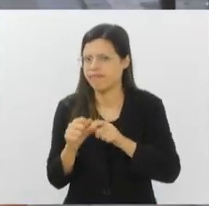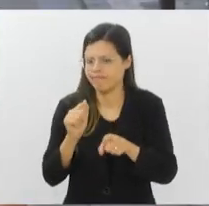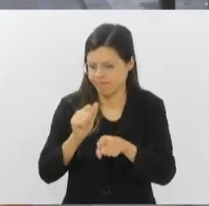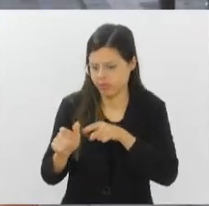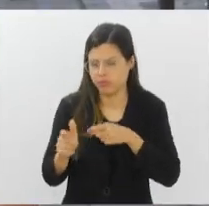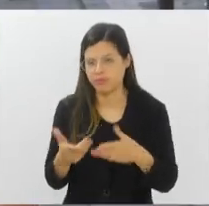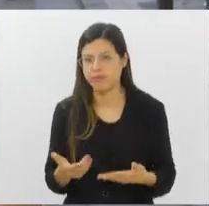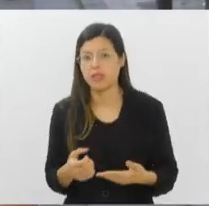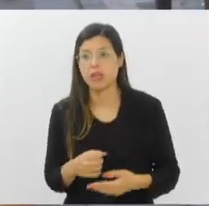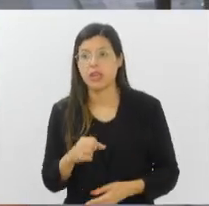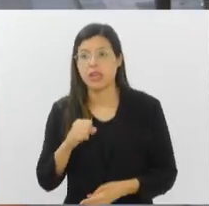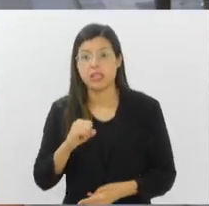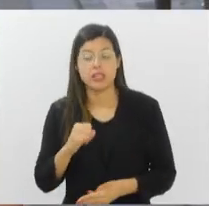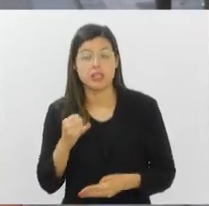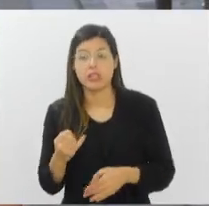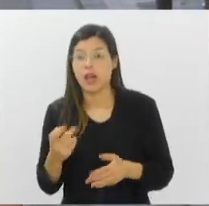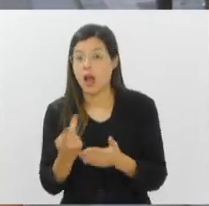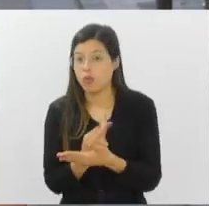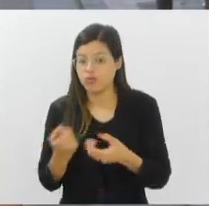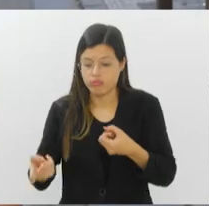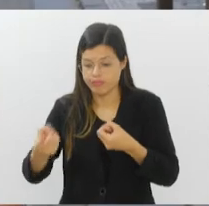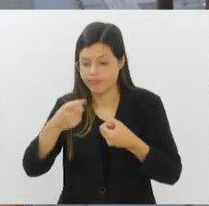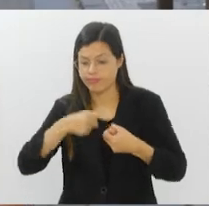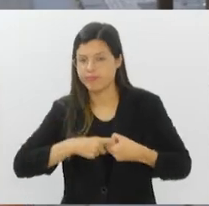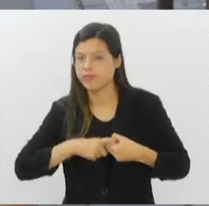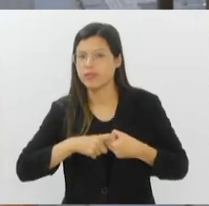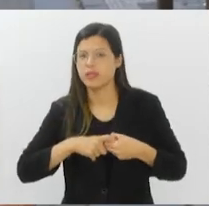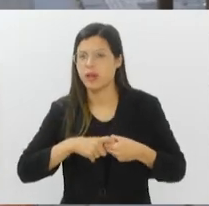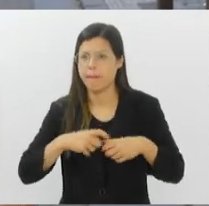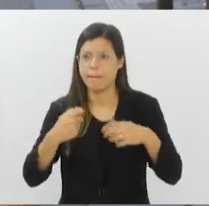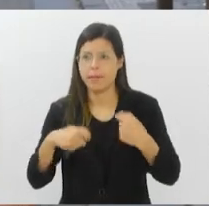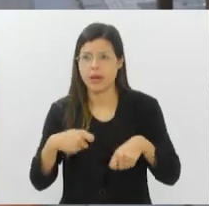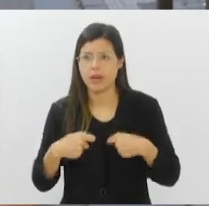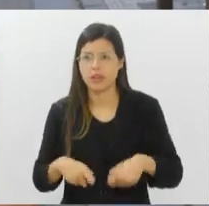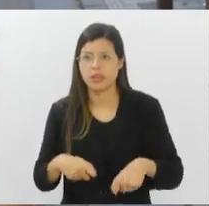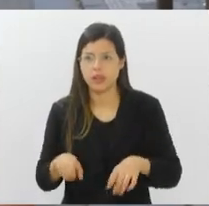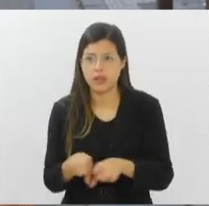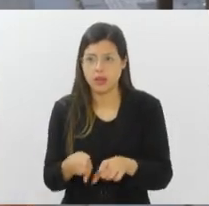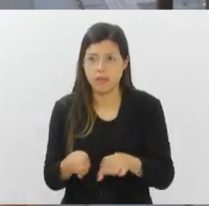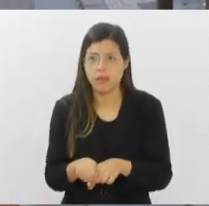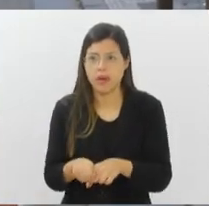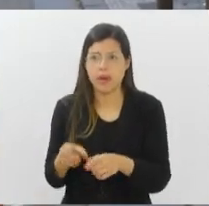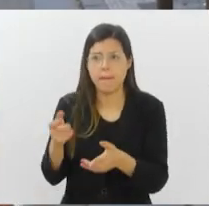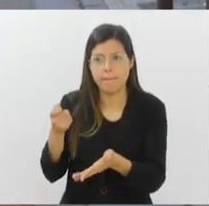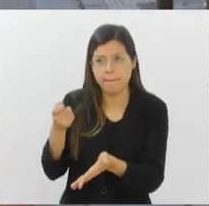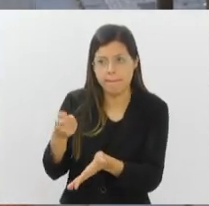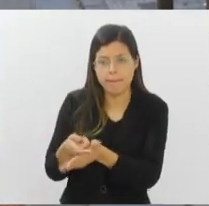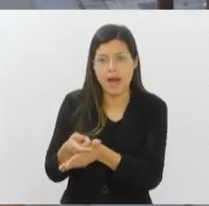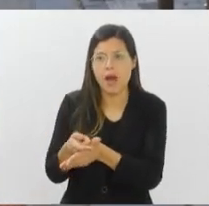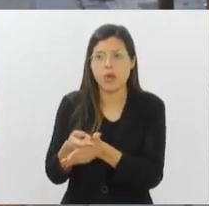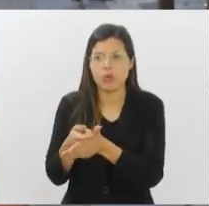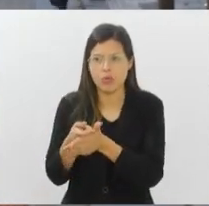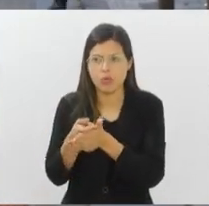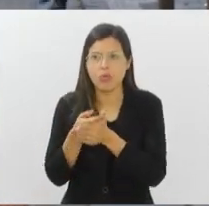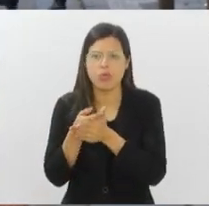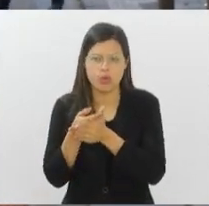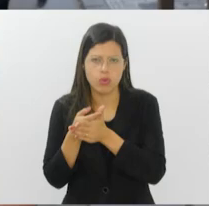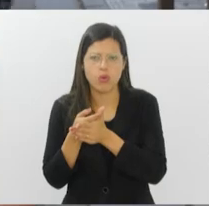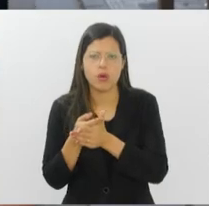ele não seja reintegrado, ele tem que ser indenizado pelos salários do período da licença.